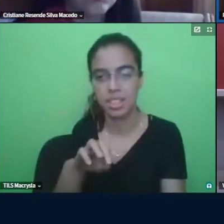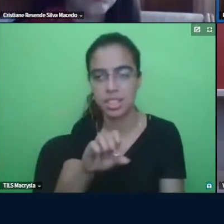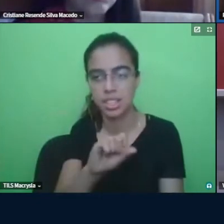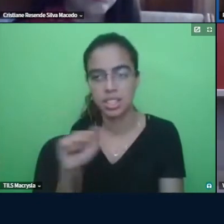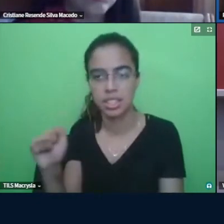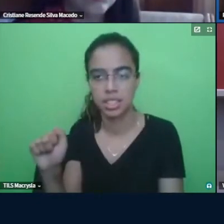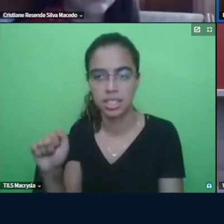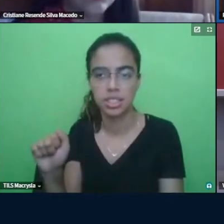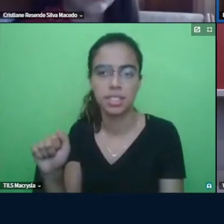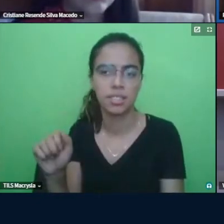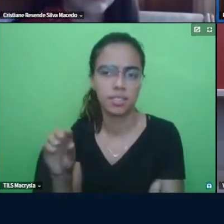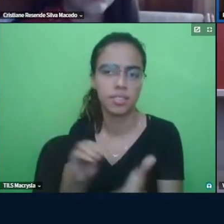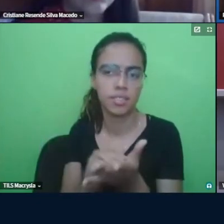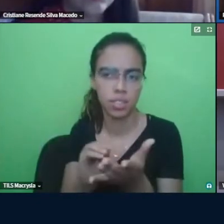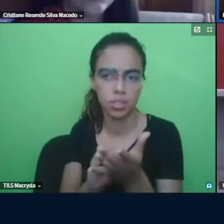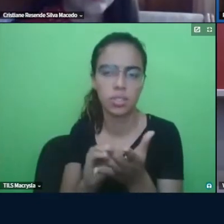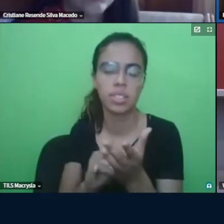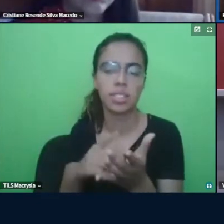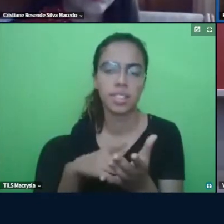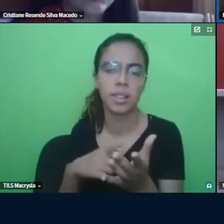faltou fazer mais referências às leituras geradoras de reflexão